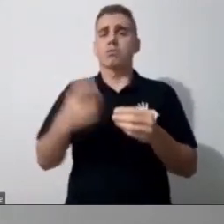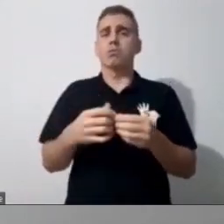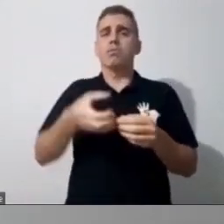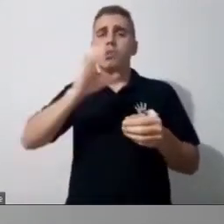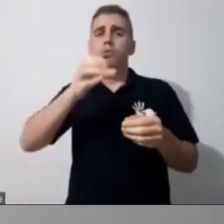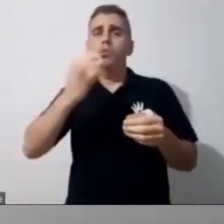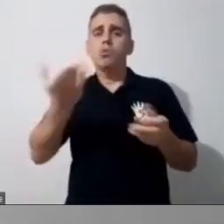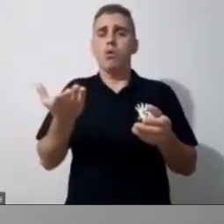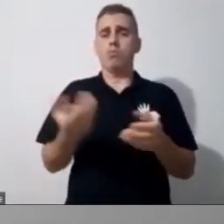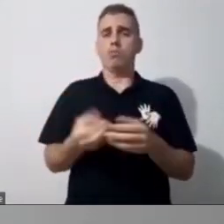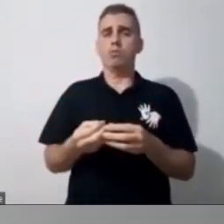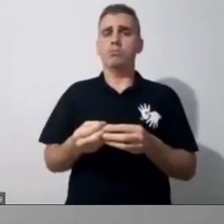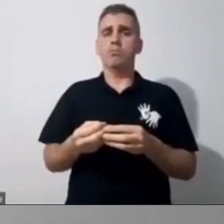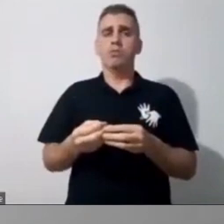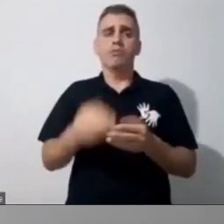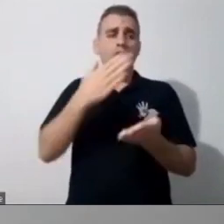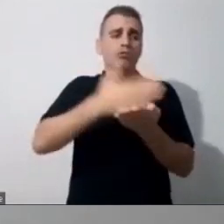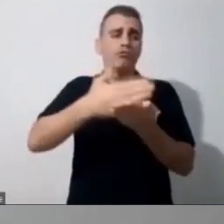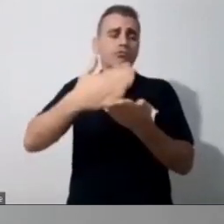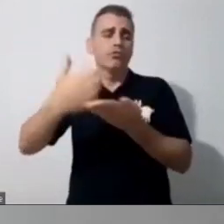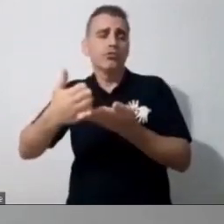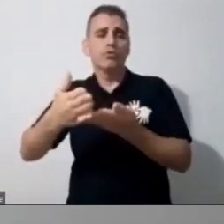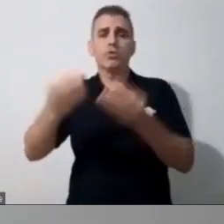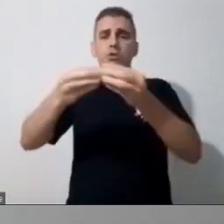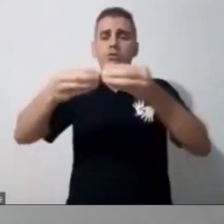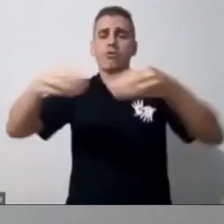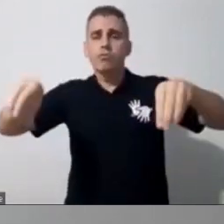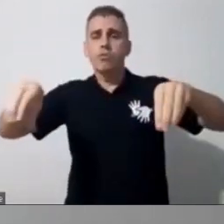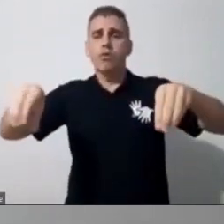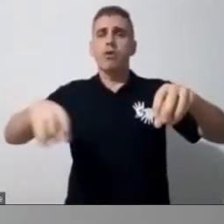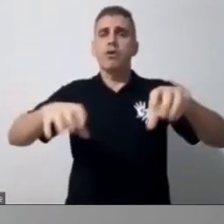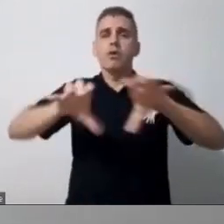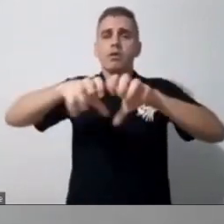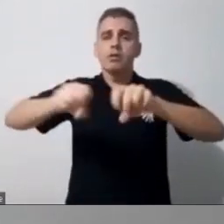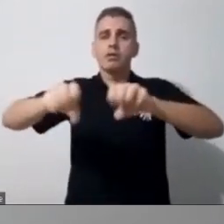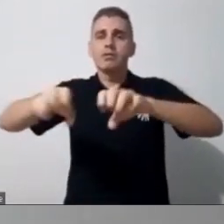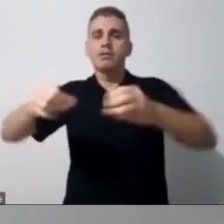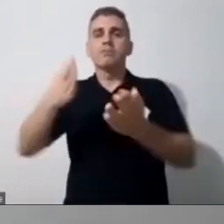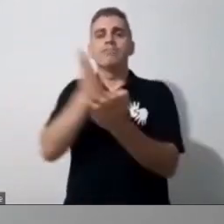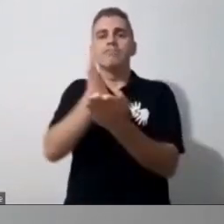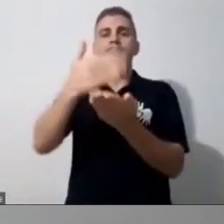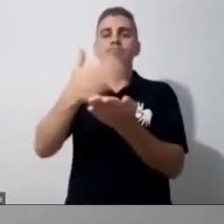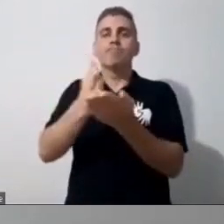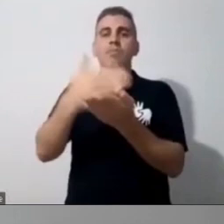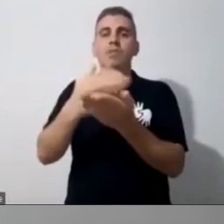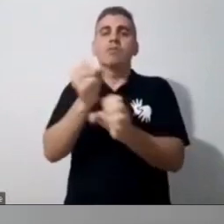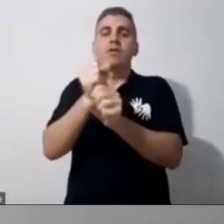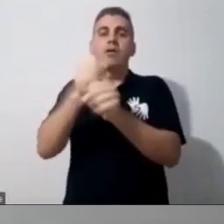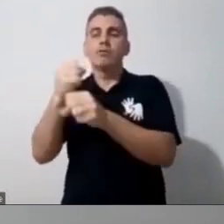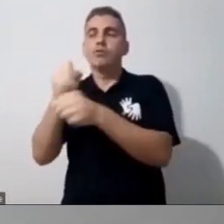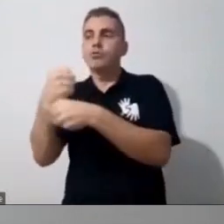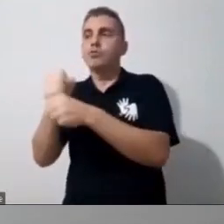creme e lá na massa do bolo, tu tá usando a divisão, tu tá usando a soma no momento que naquele bolo tu